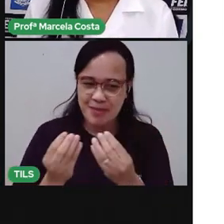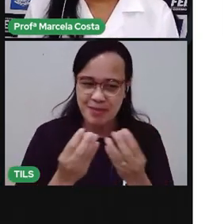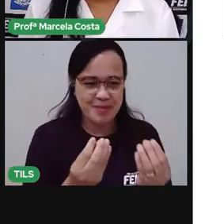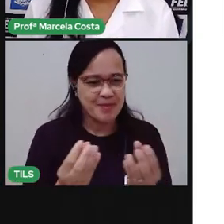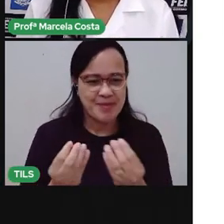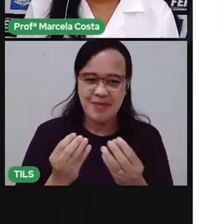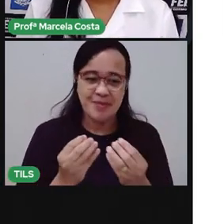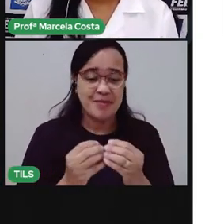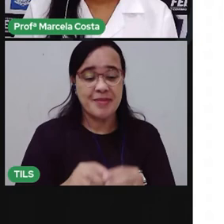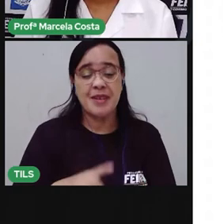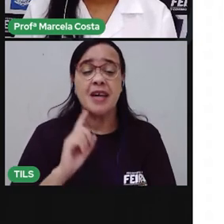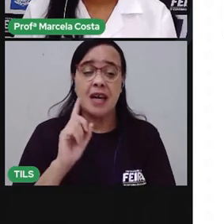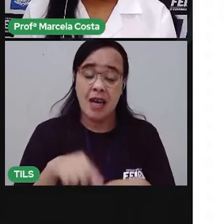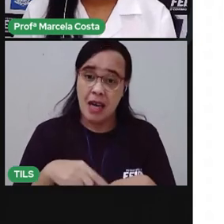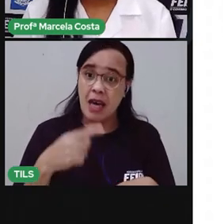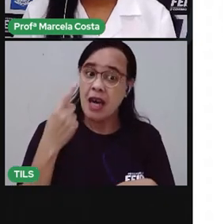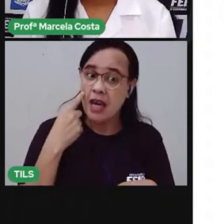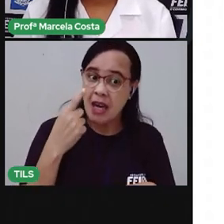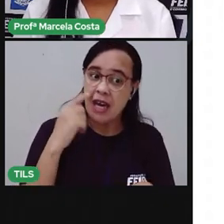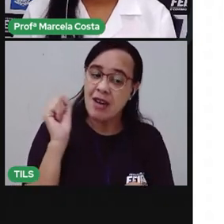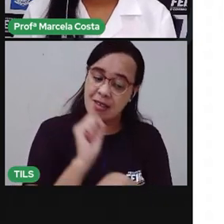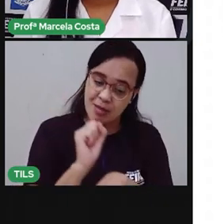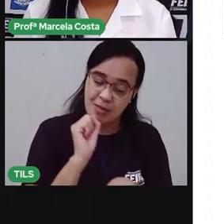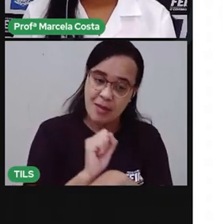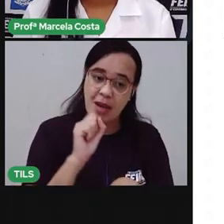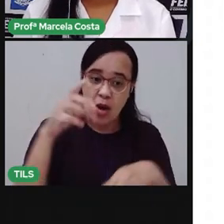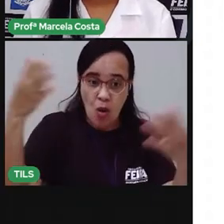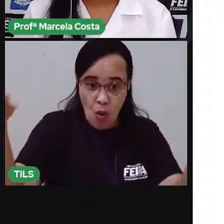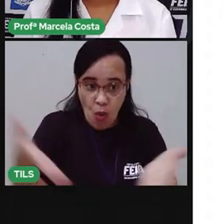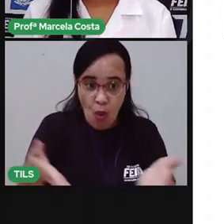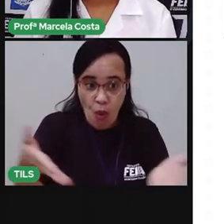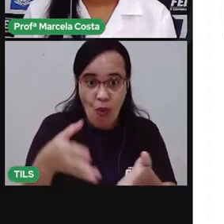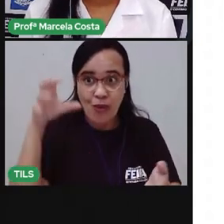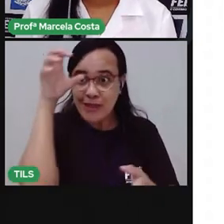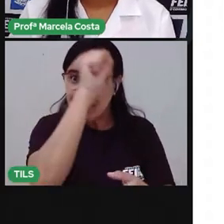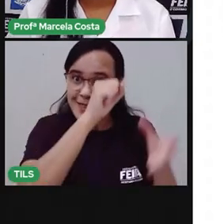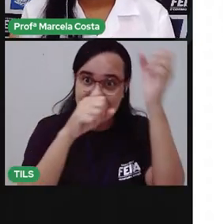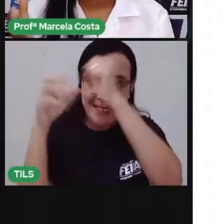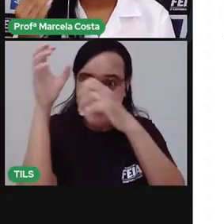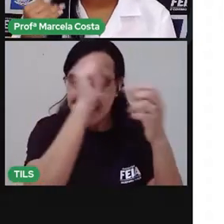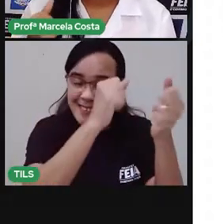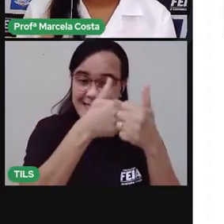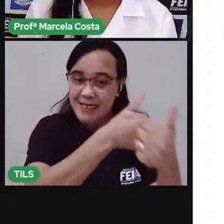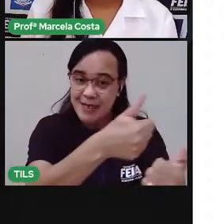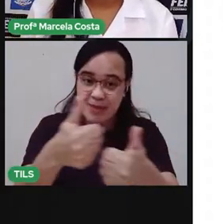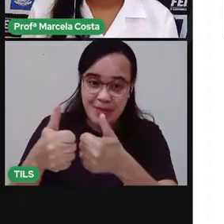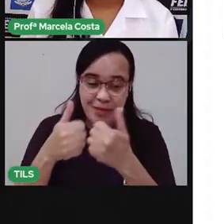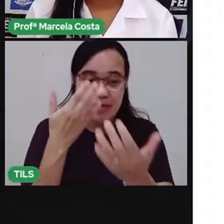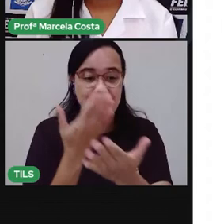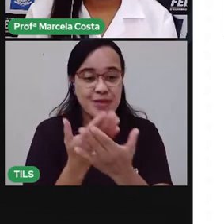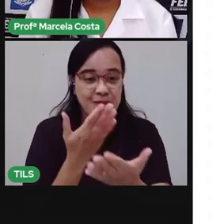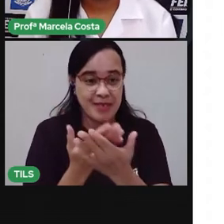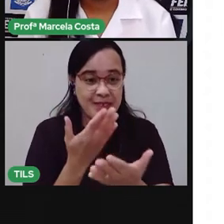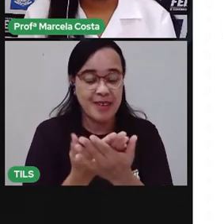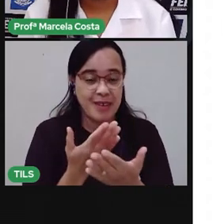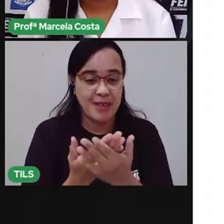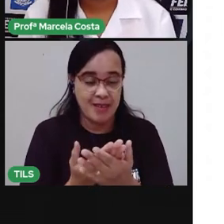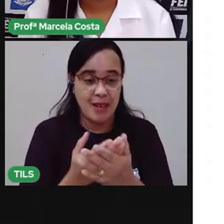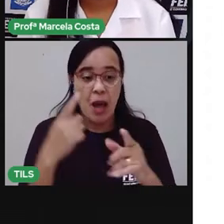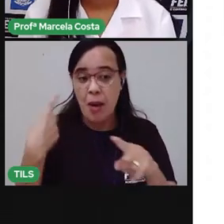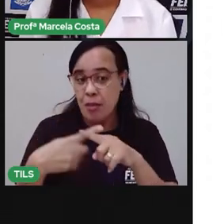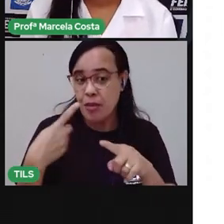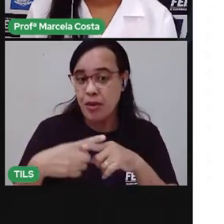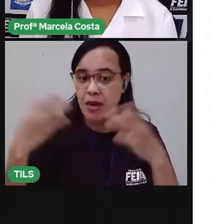Eu espero que você tenha Aprendido bastante Com a nossa aula Porque agora a gente vai relembrar O que a gente aprendeu